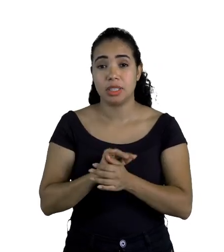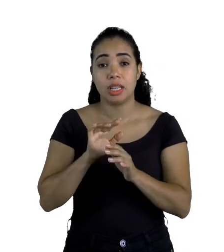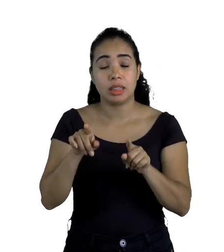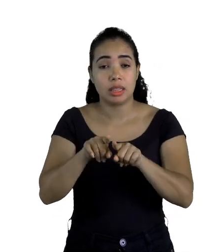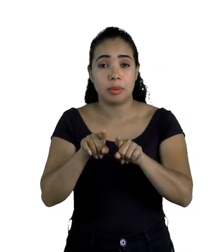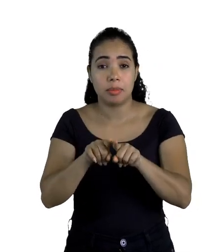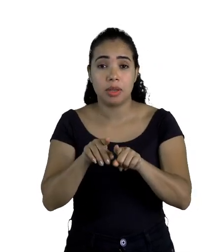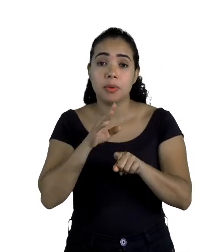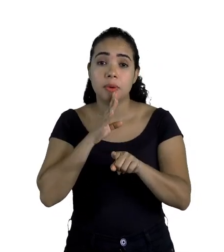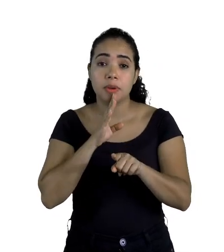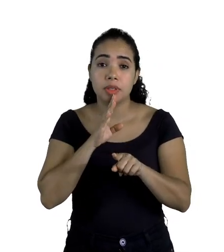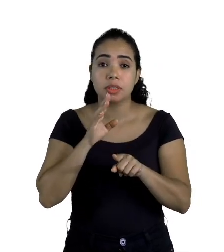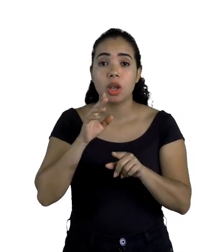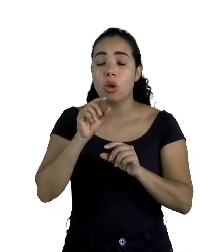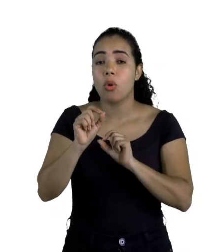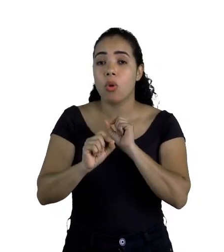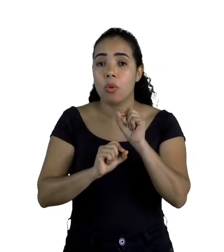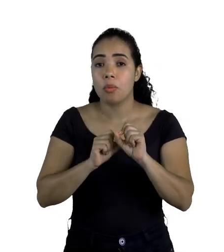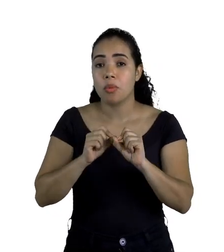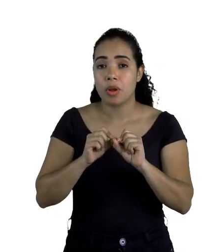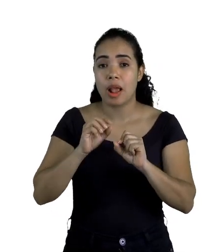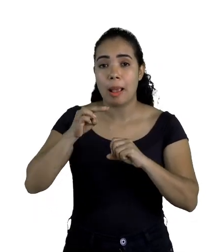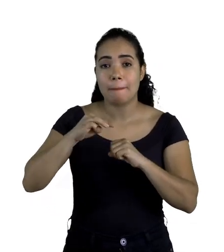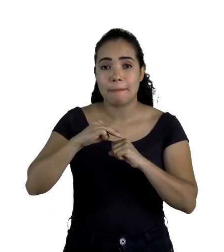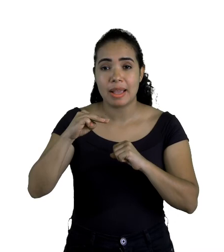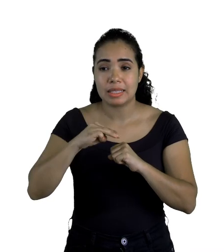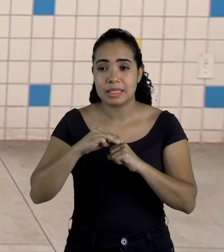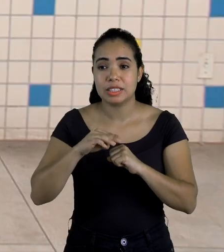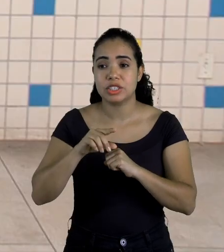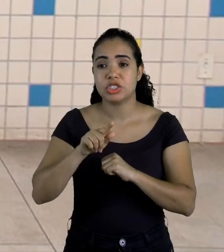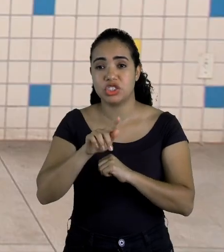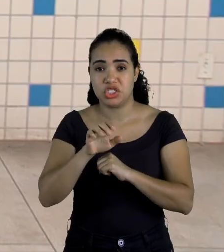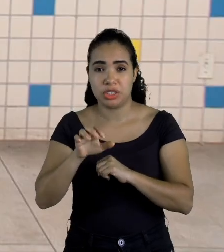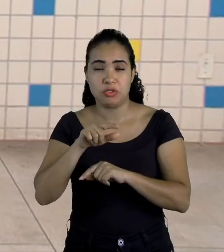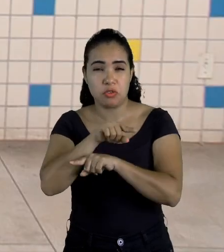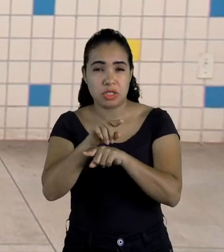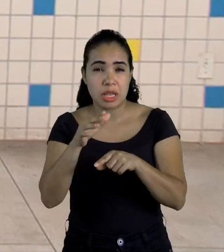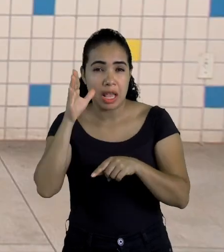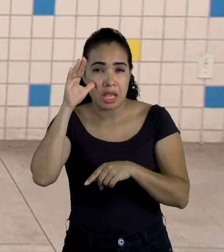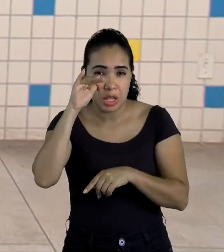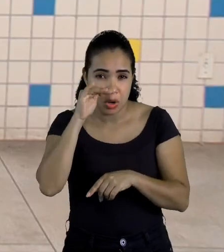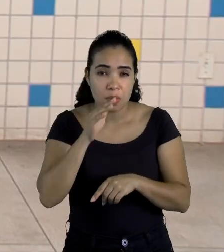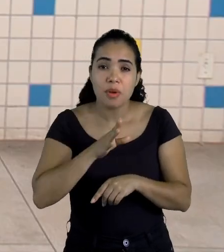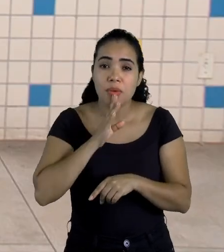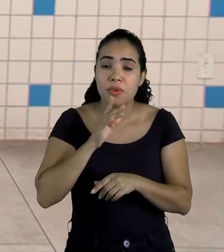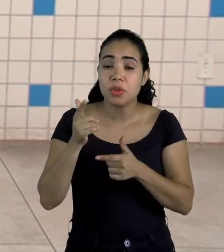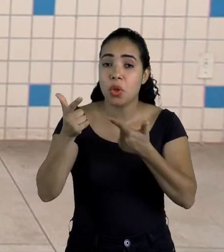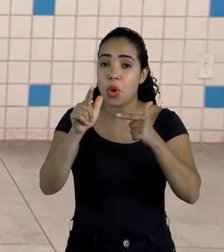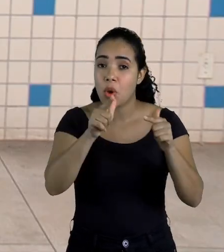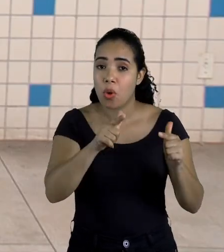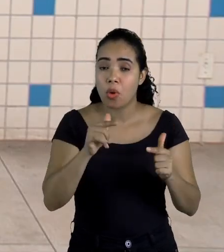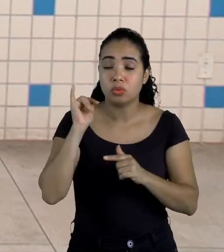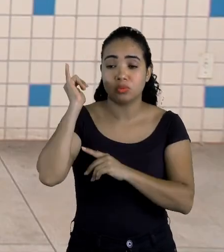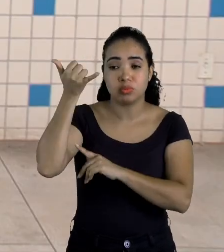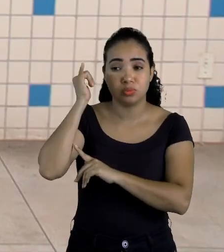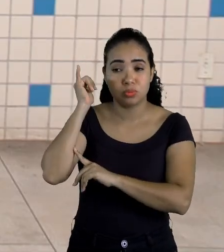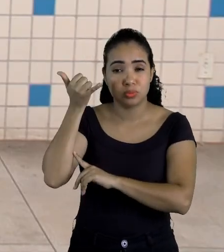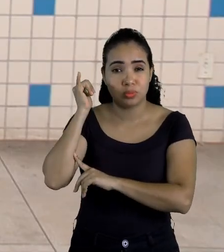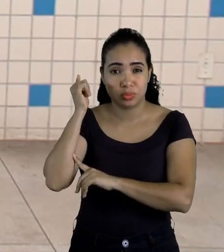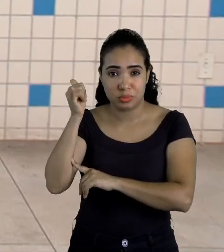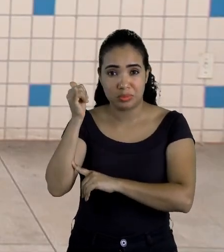É conhecido também como Mestre de Gi. Se você ficou curioso em conhecer outros contos